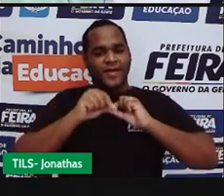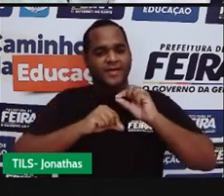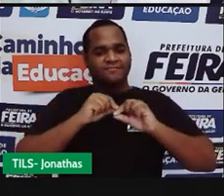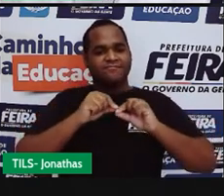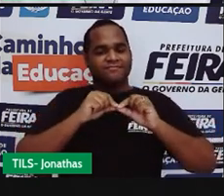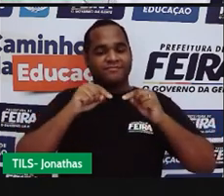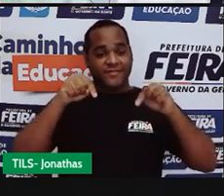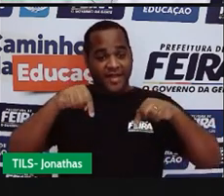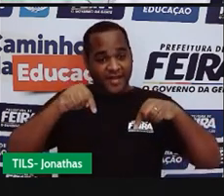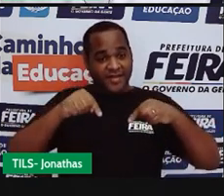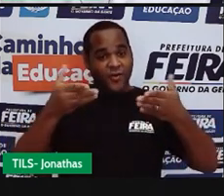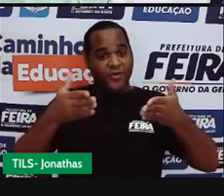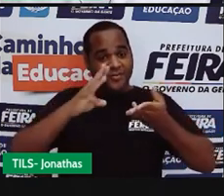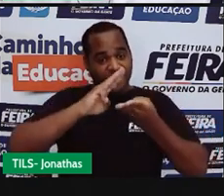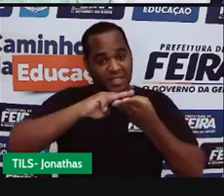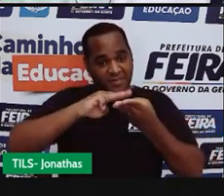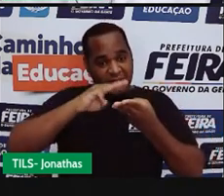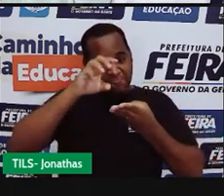15,